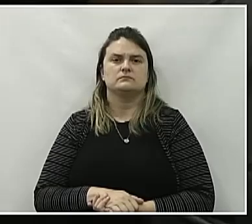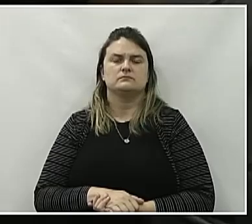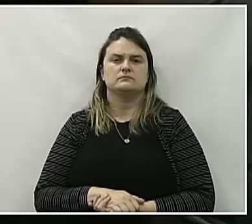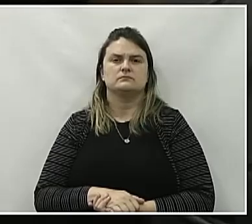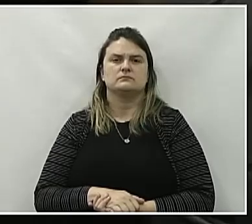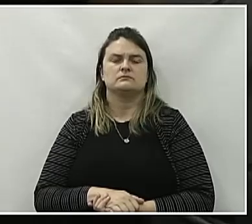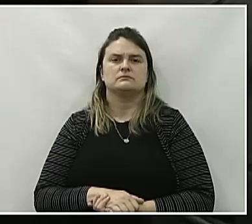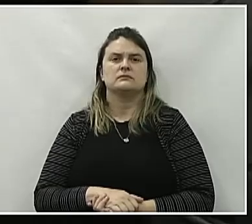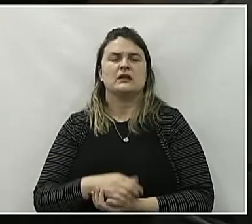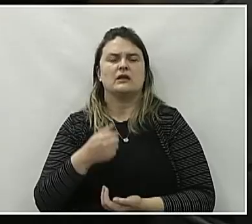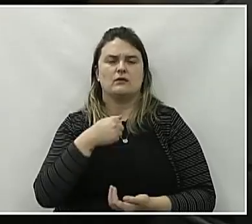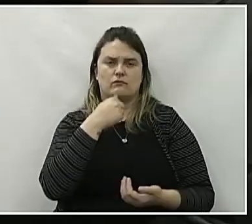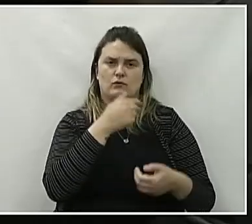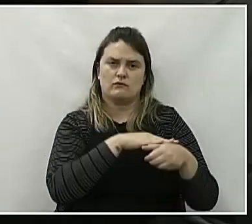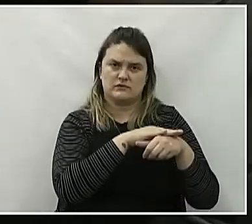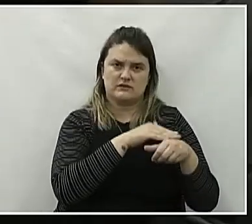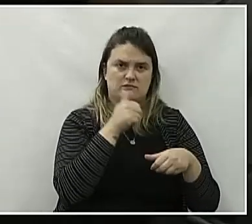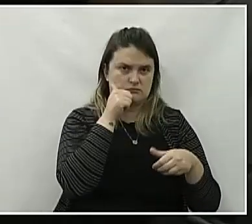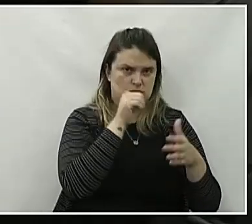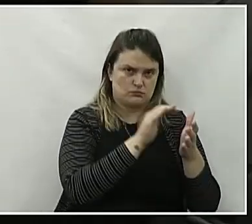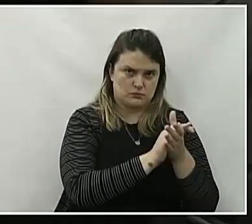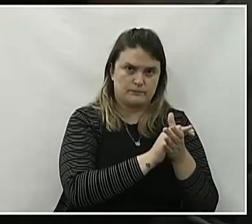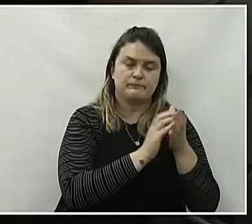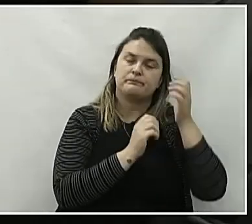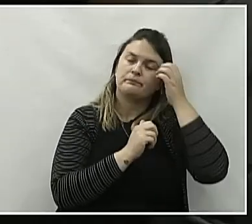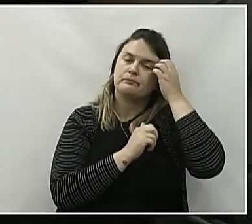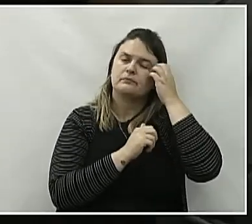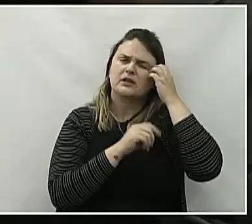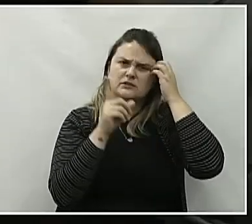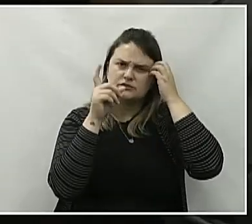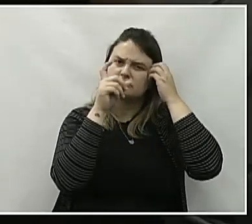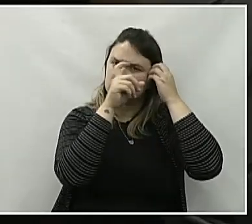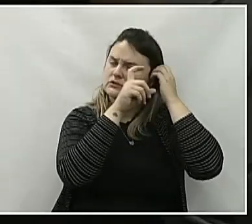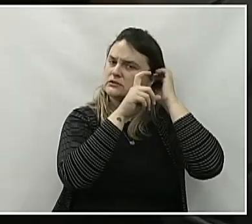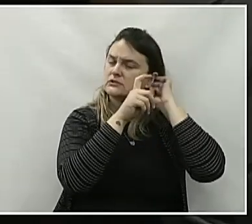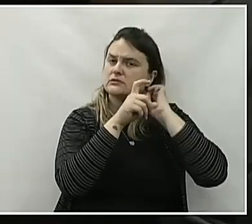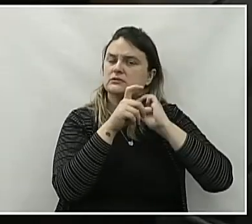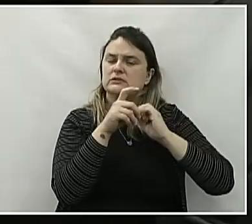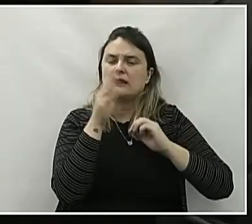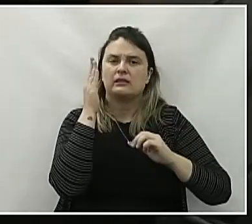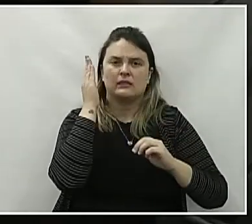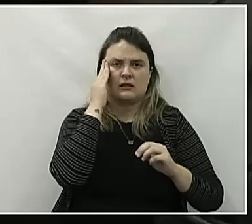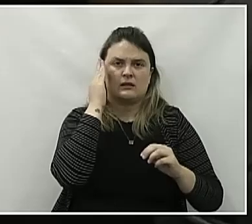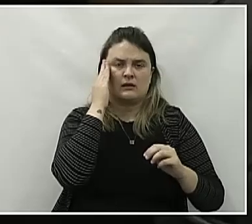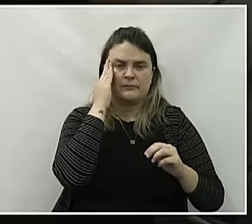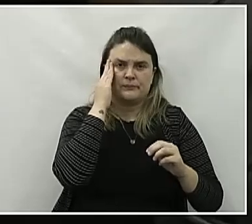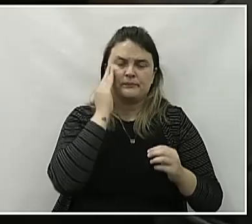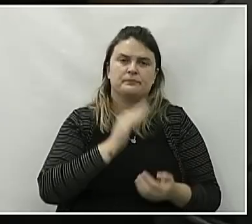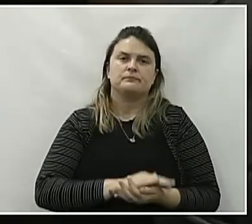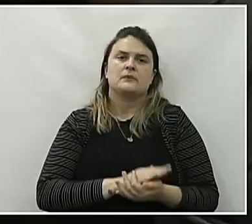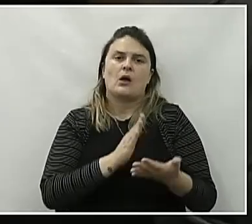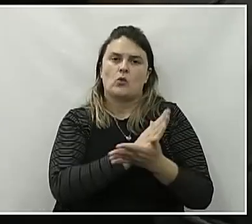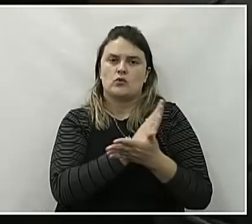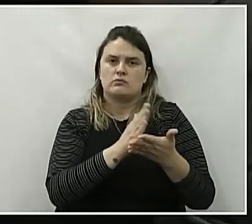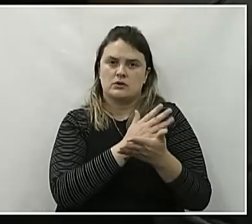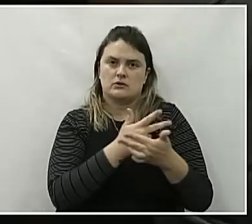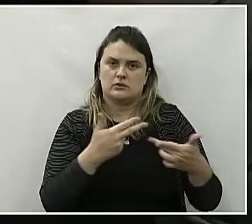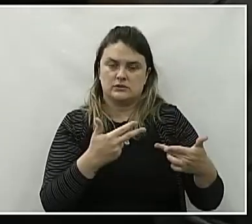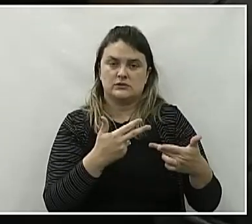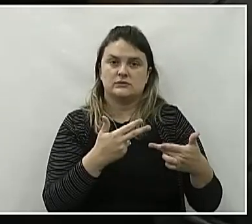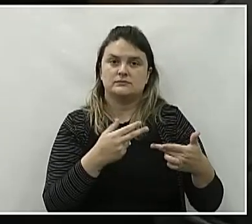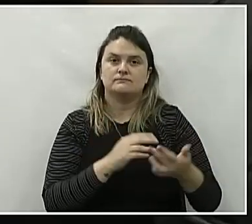Falava para a minha esposa, é difícil você entender algumas situações.